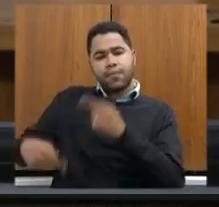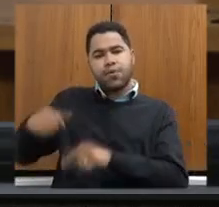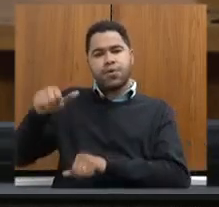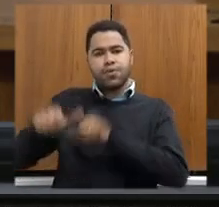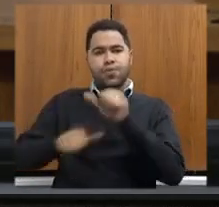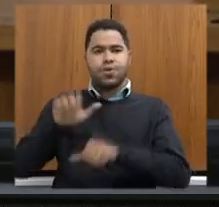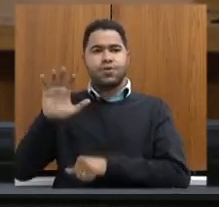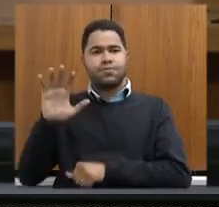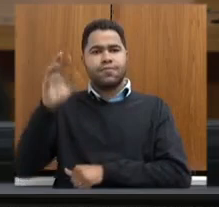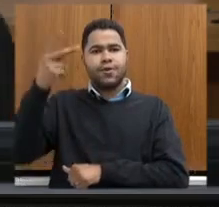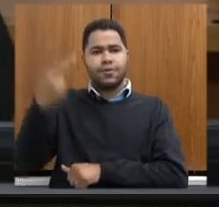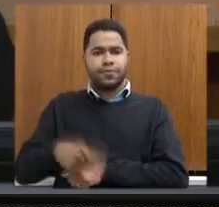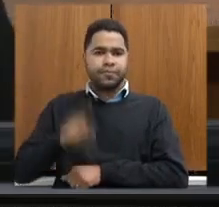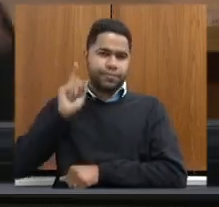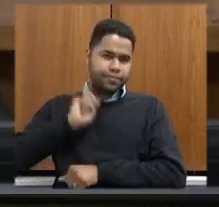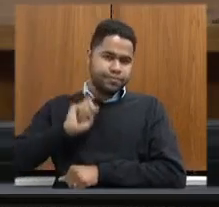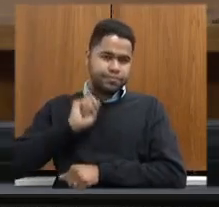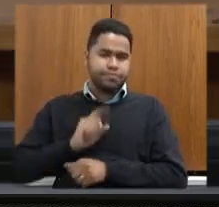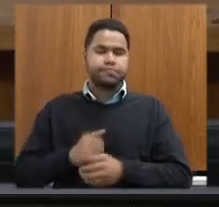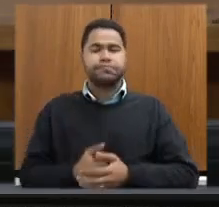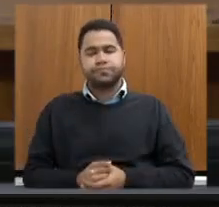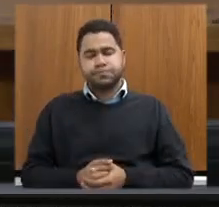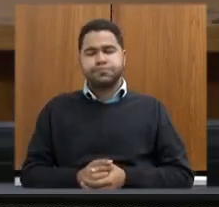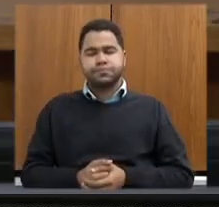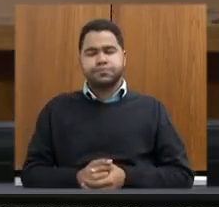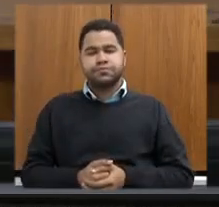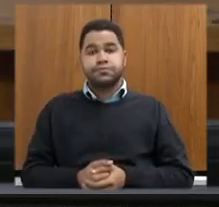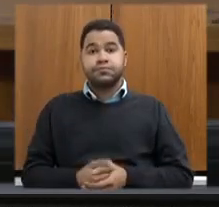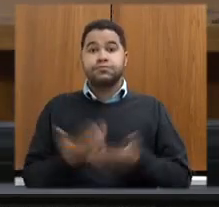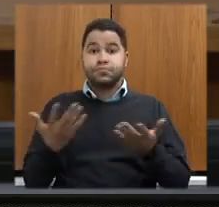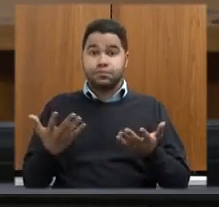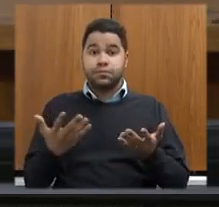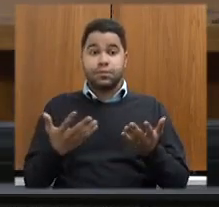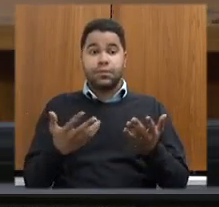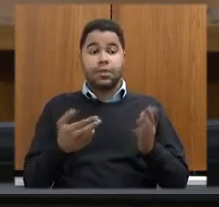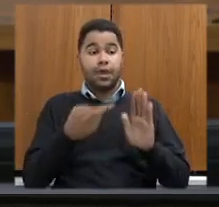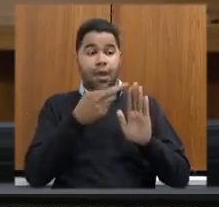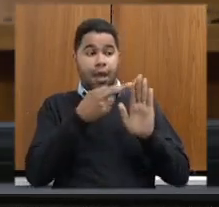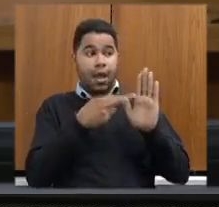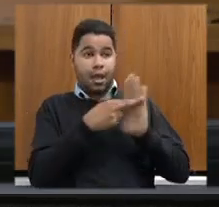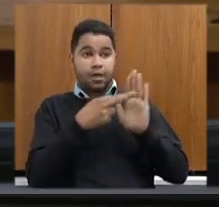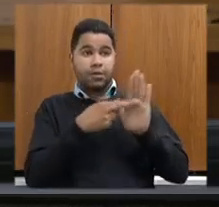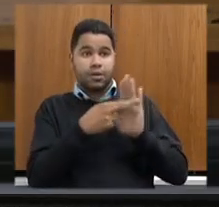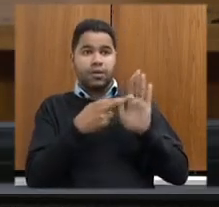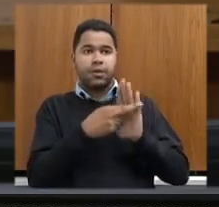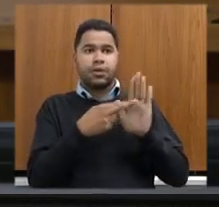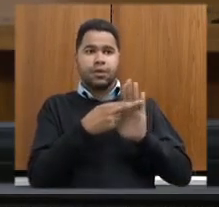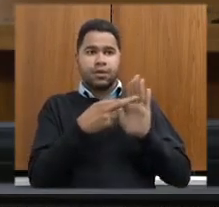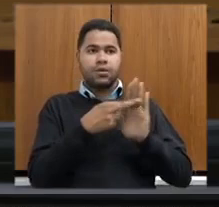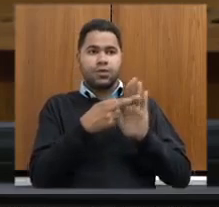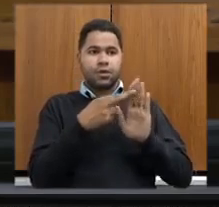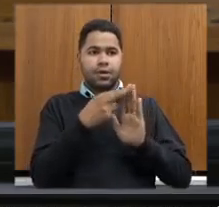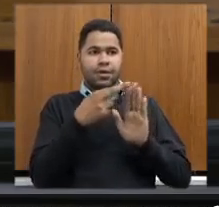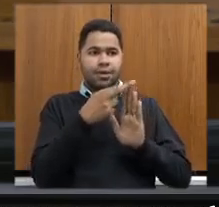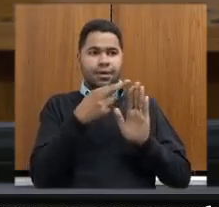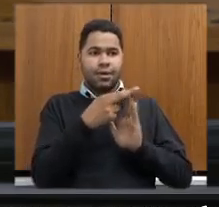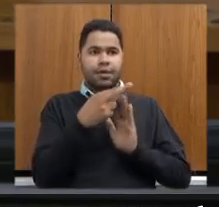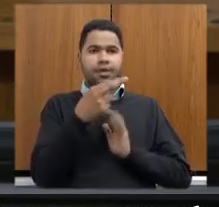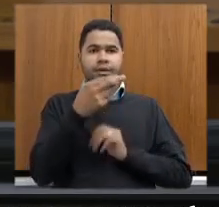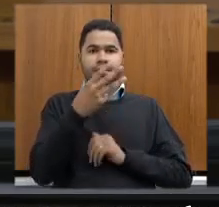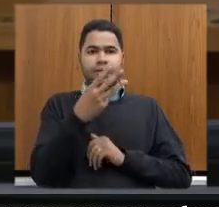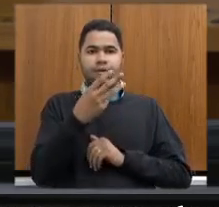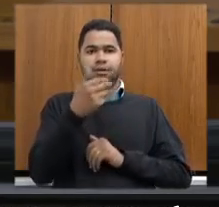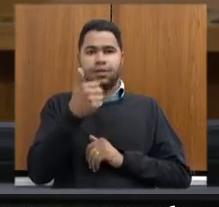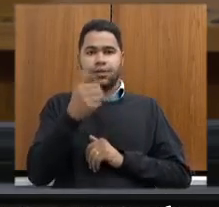climática no estado de Minas Gerais. Bem, a resolução 3102 editada por nós no ano passado